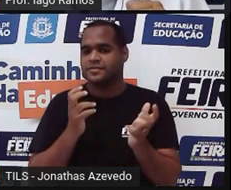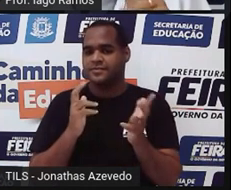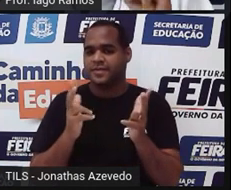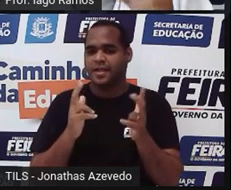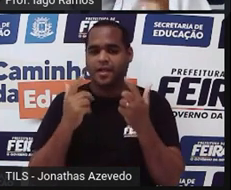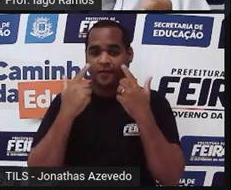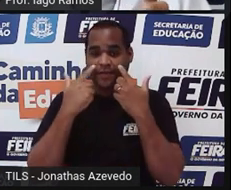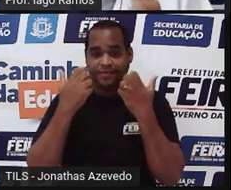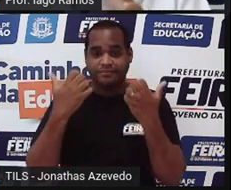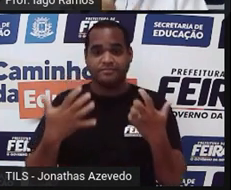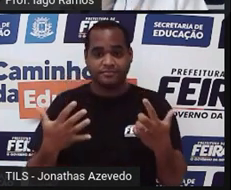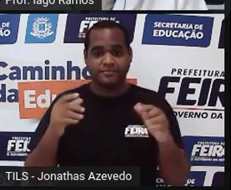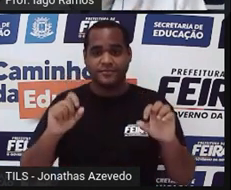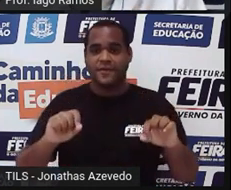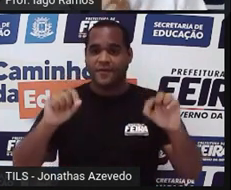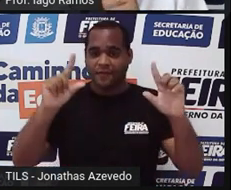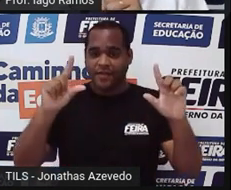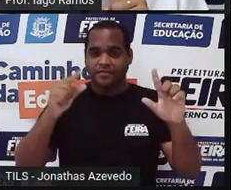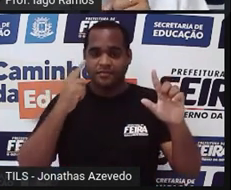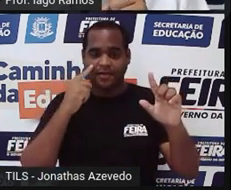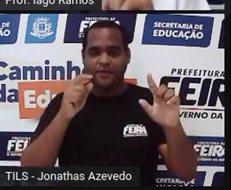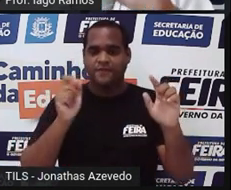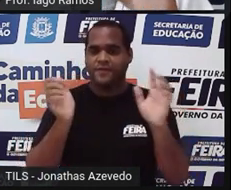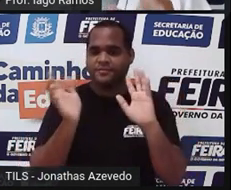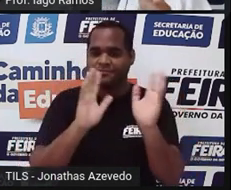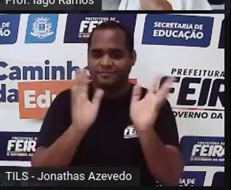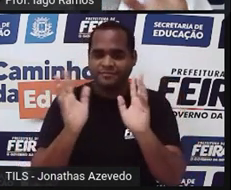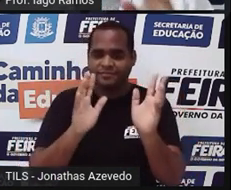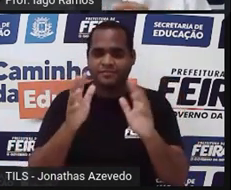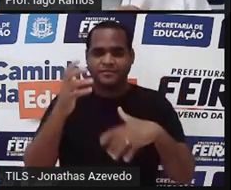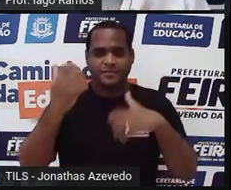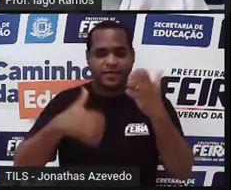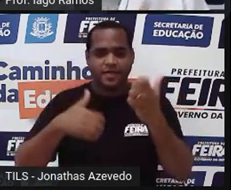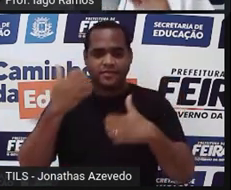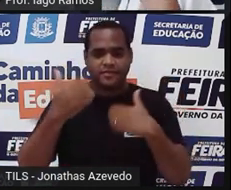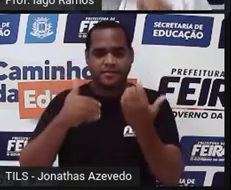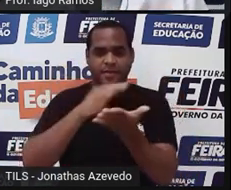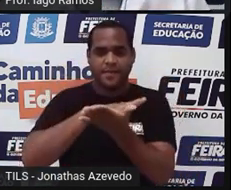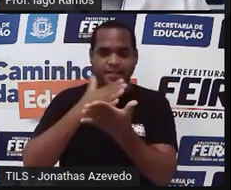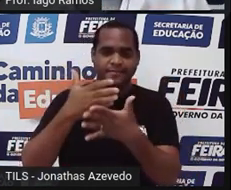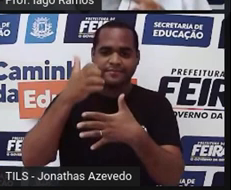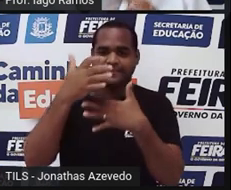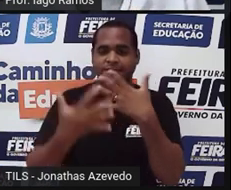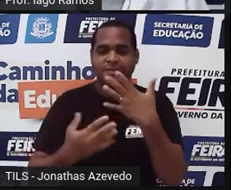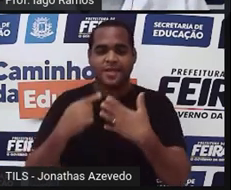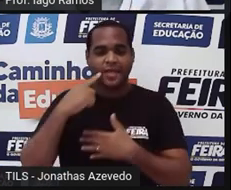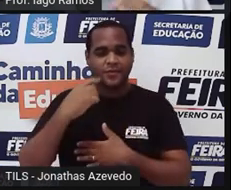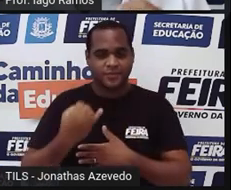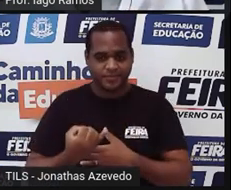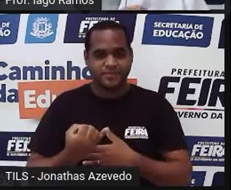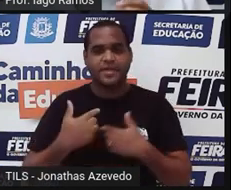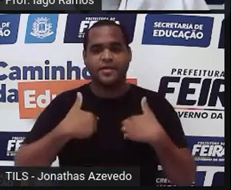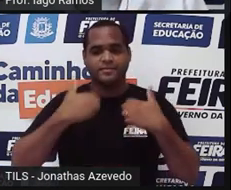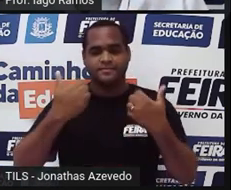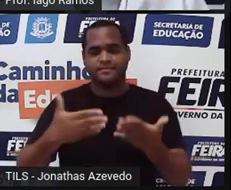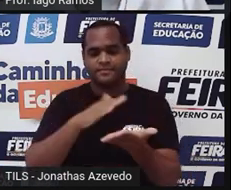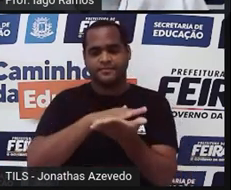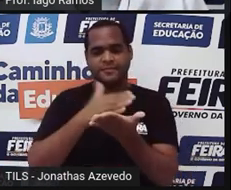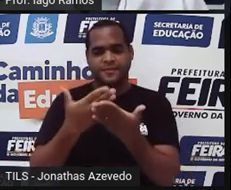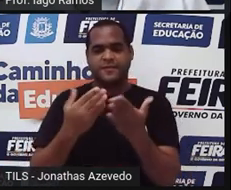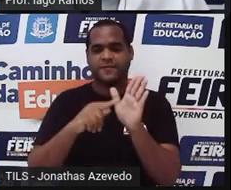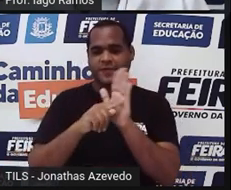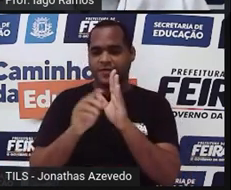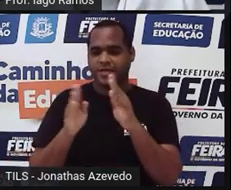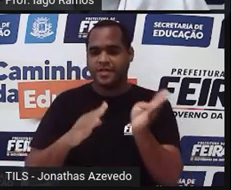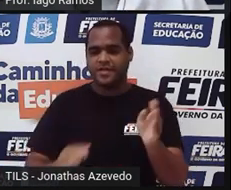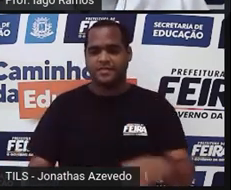vão ficar aí do outro lado com o vídeo. Certo? E vai ter aqui o nosso intérprete, Jônatas, fazendo a interpretação do vídeo.